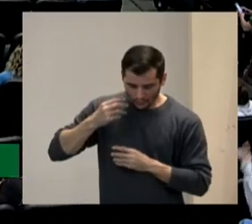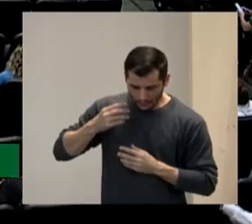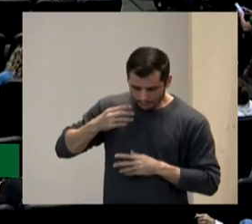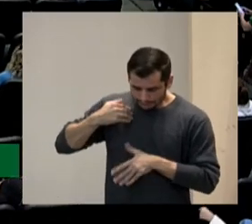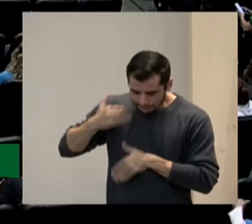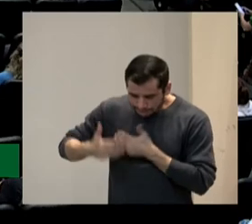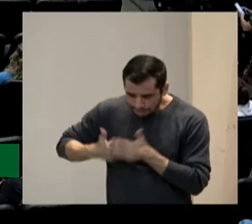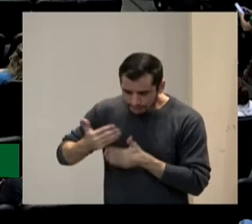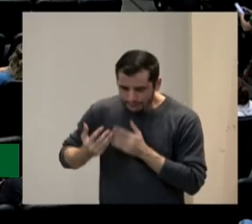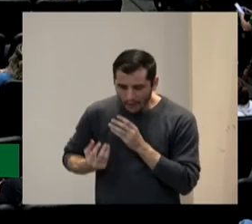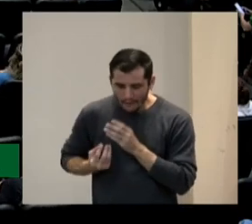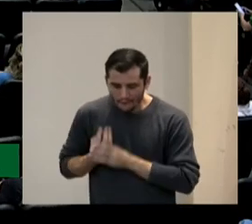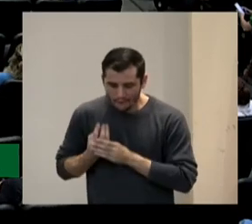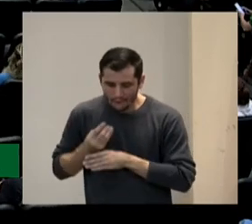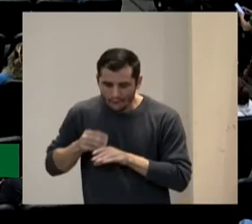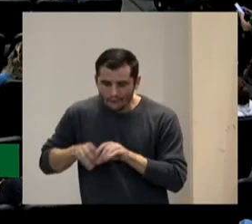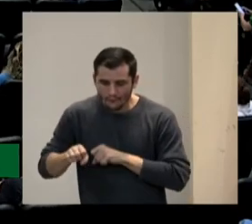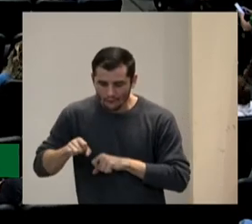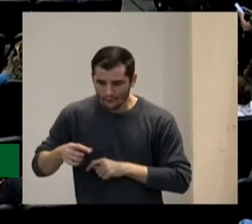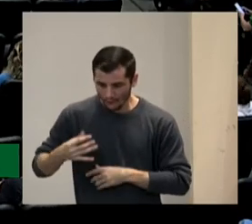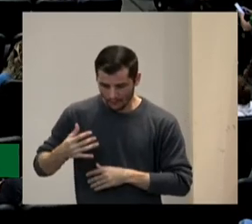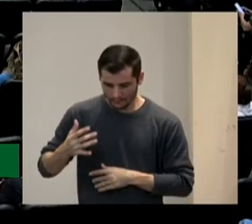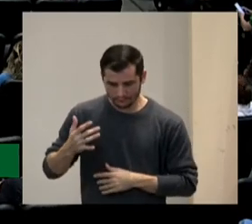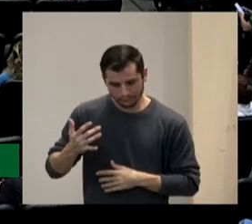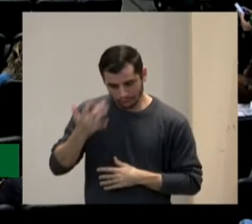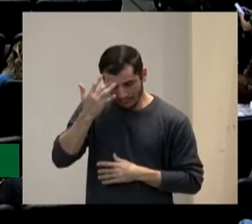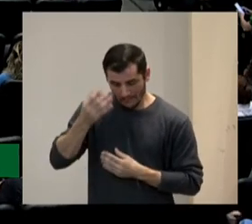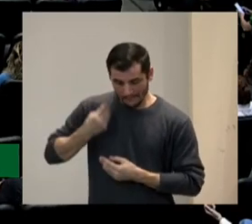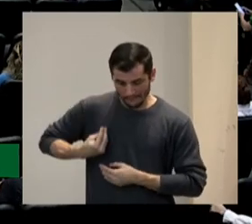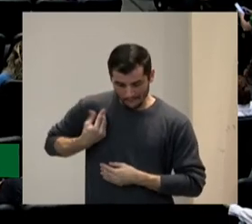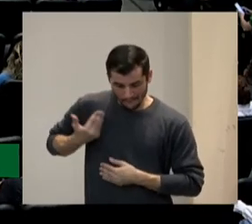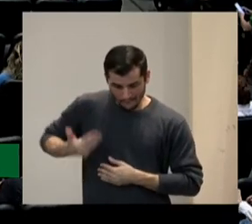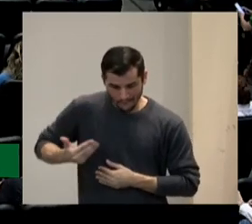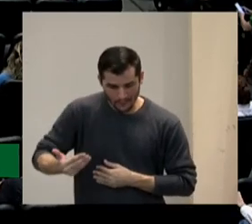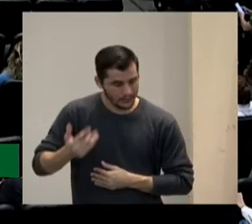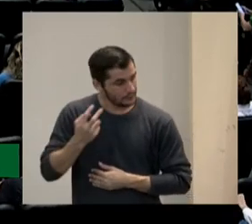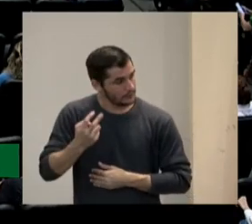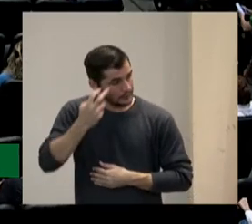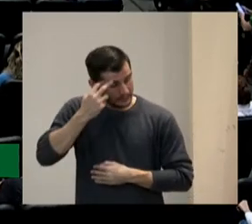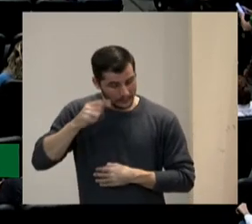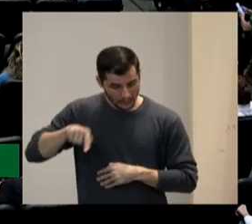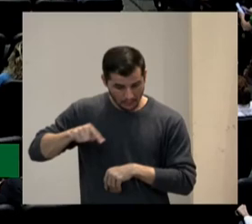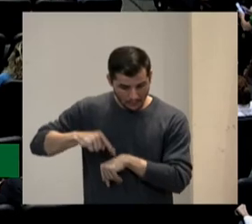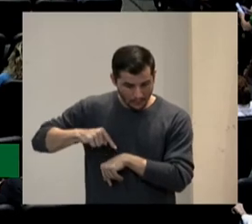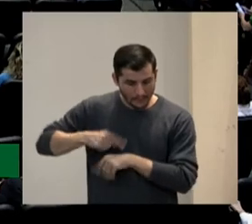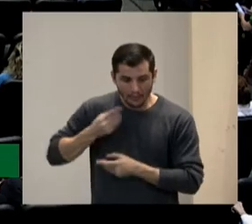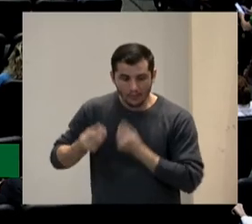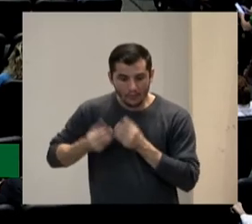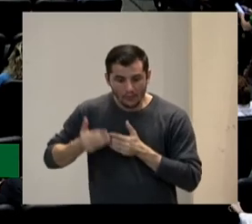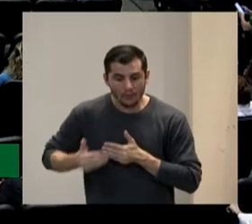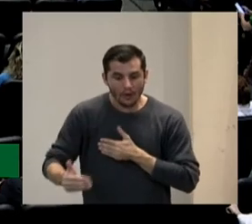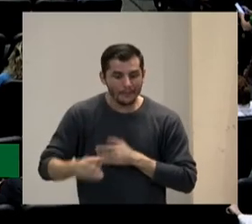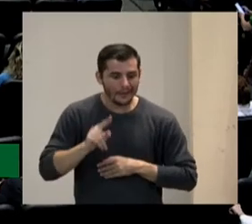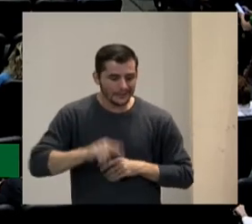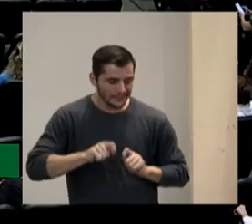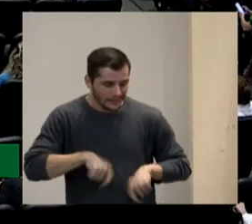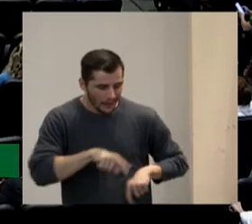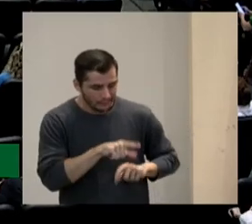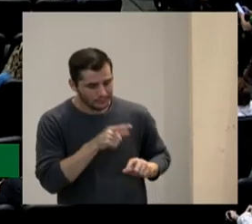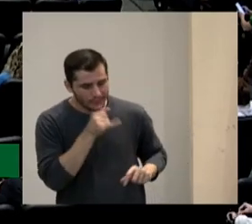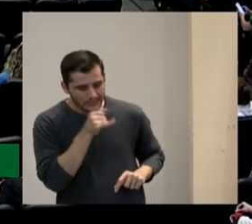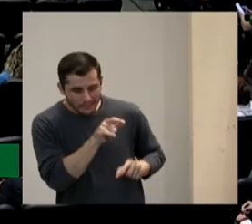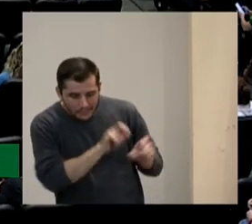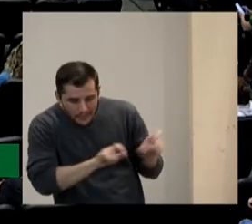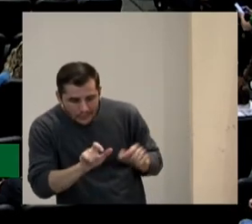as deprivações culturais é um elemento que impide a gente conhecer como poderia ser o desenvolvimento de determinadas